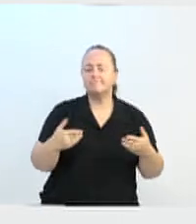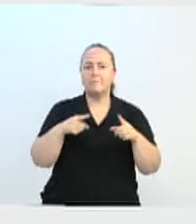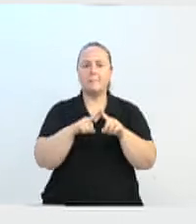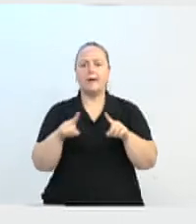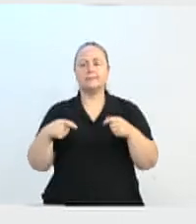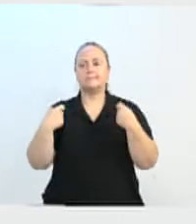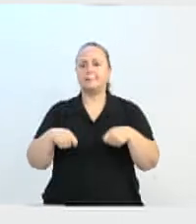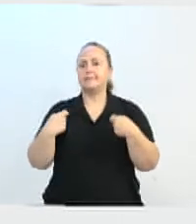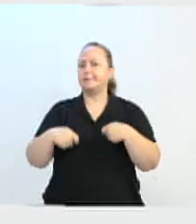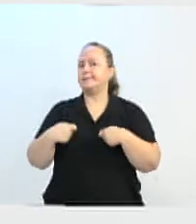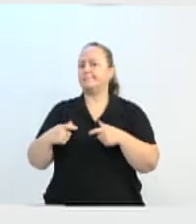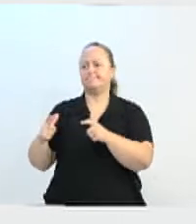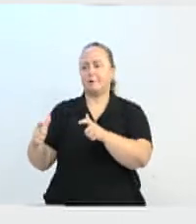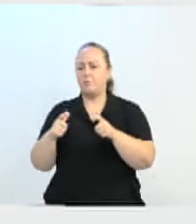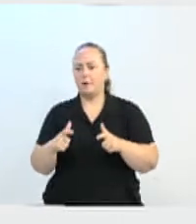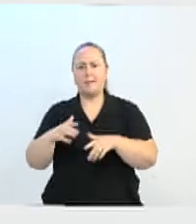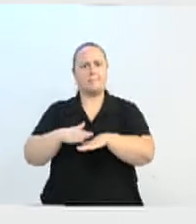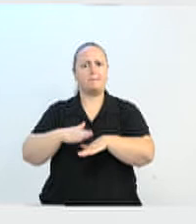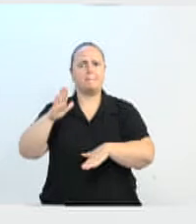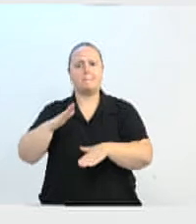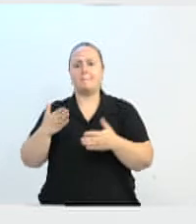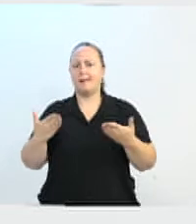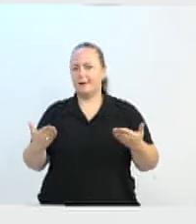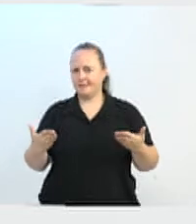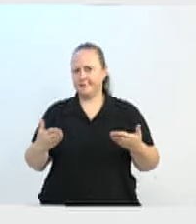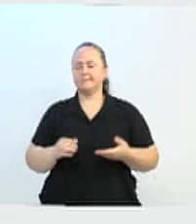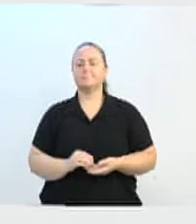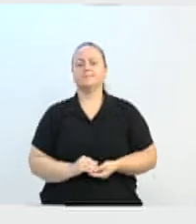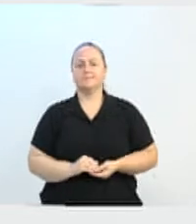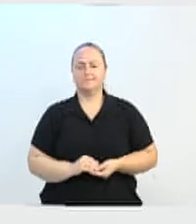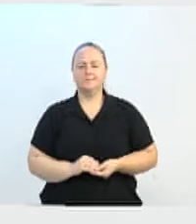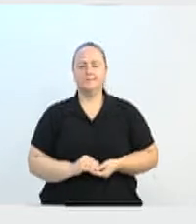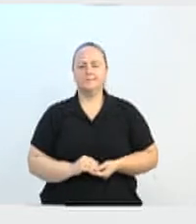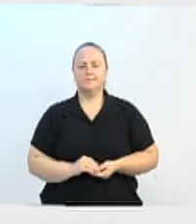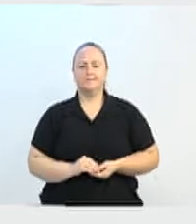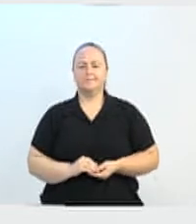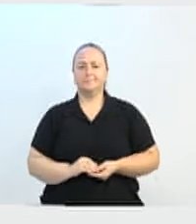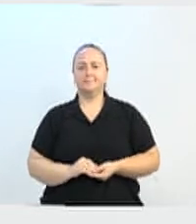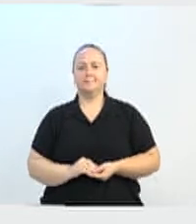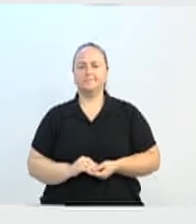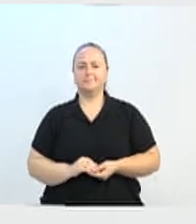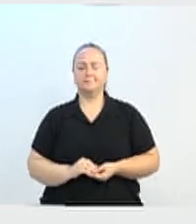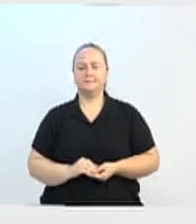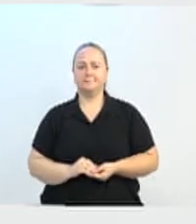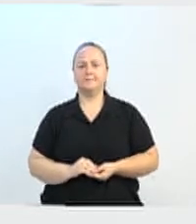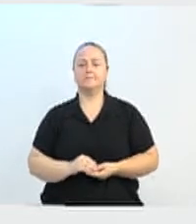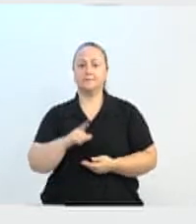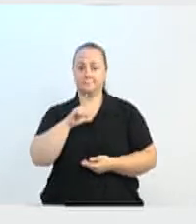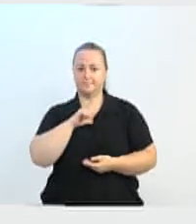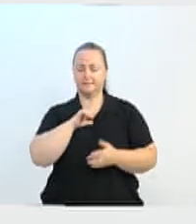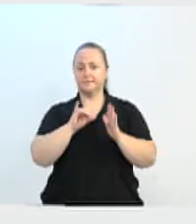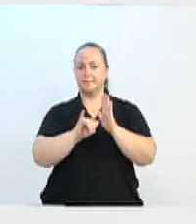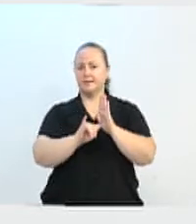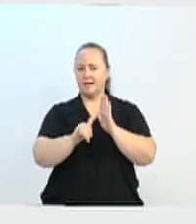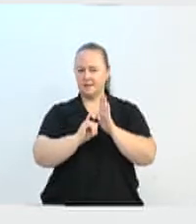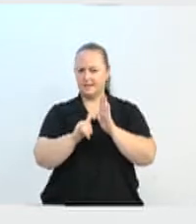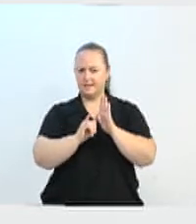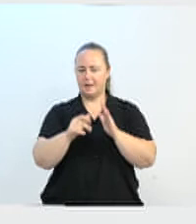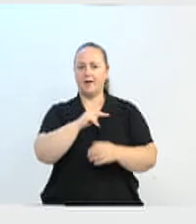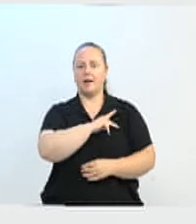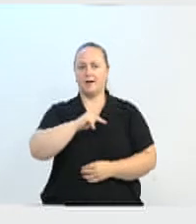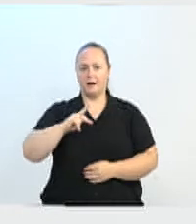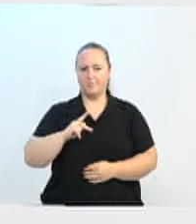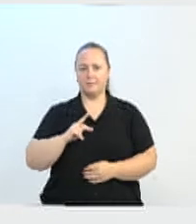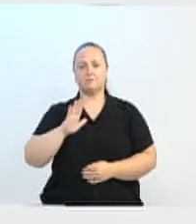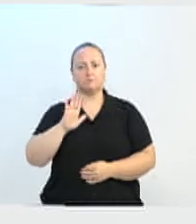mais espaços. E esses são os projetos para o próximo ano. Então, nós temos lá um edital de chamamento público, lembrando que